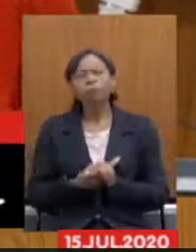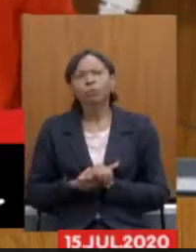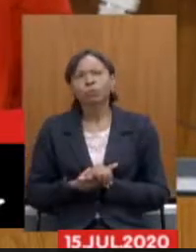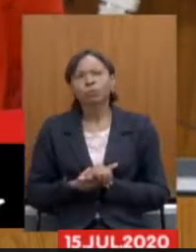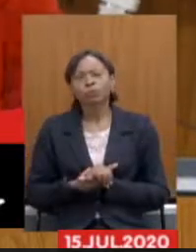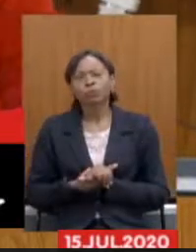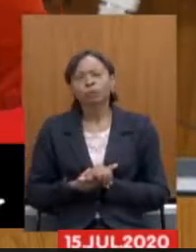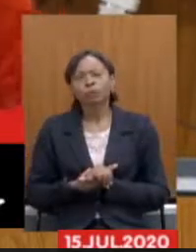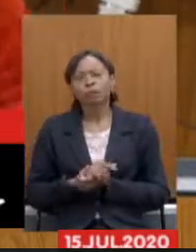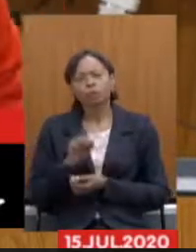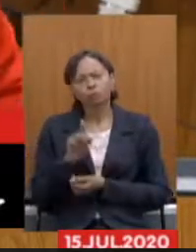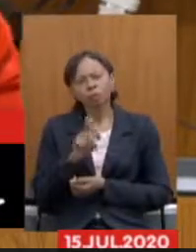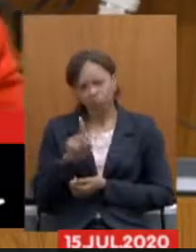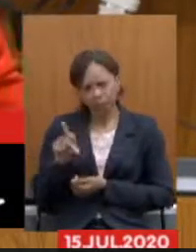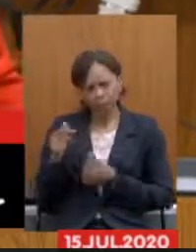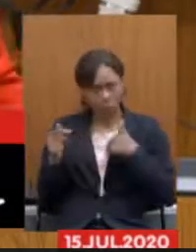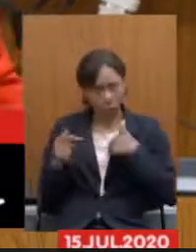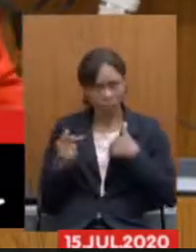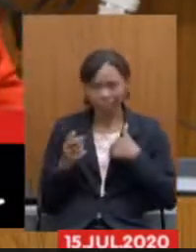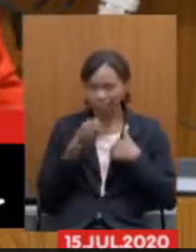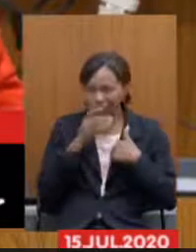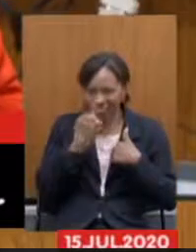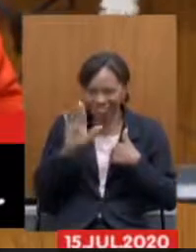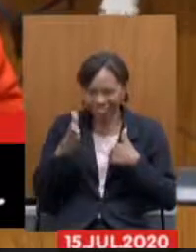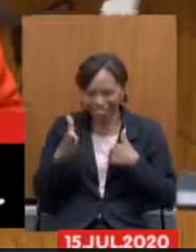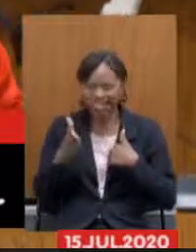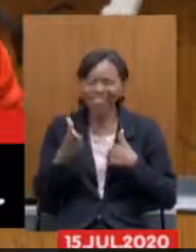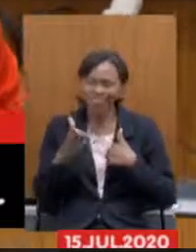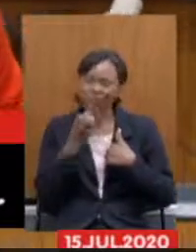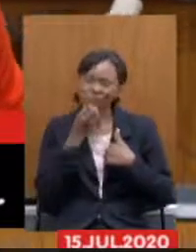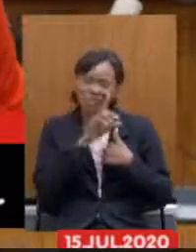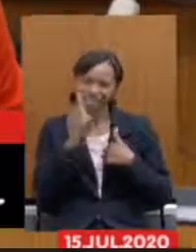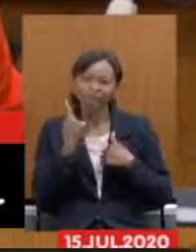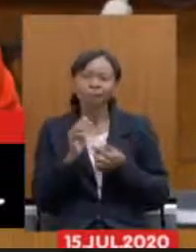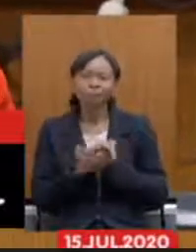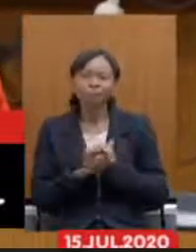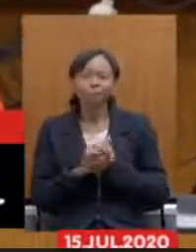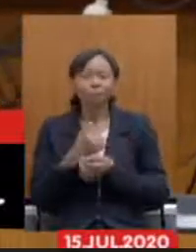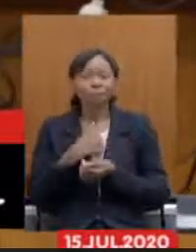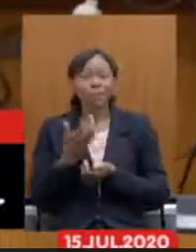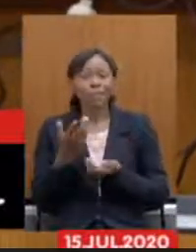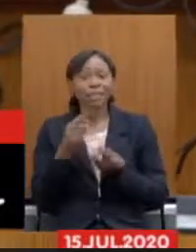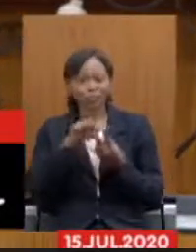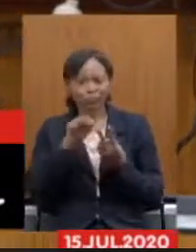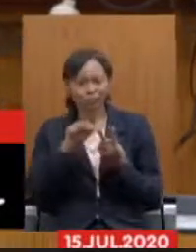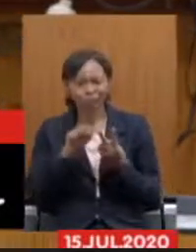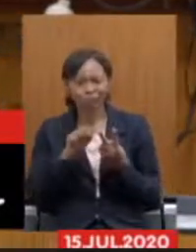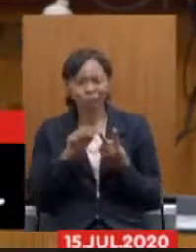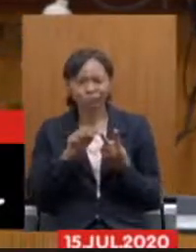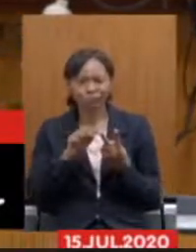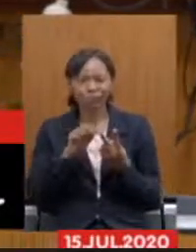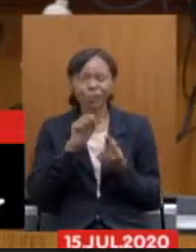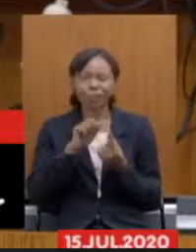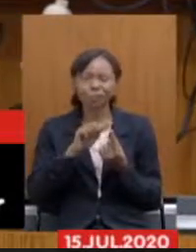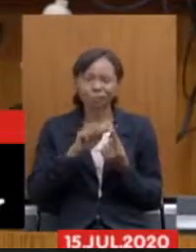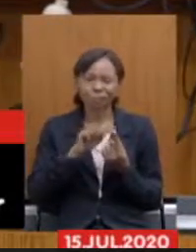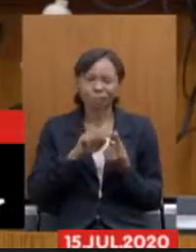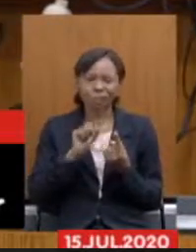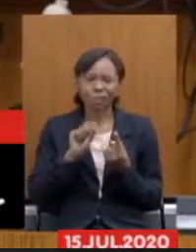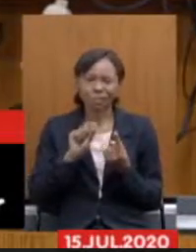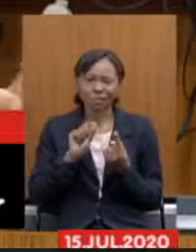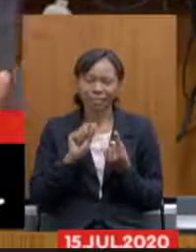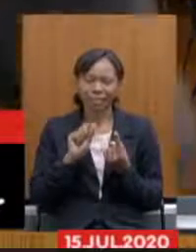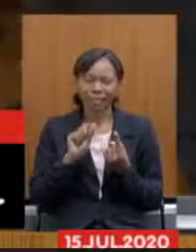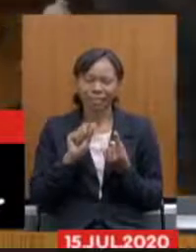quero trazer bom dia não é presidente bom dia eu quero trazer duas questões a primeira eu